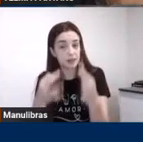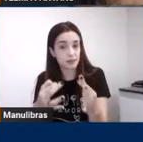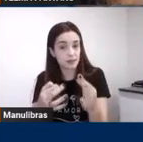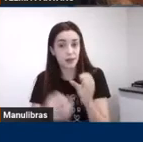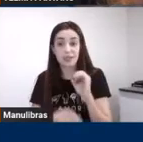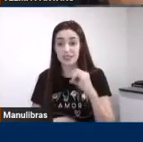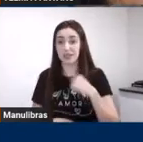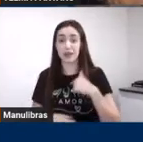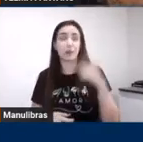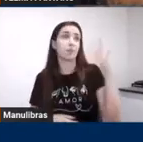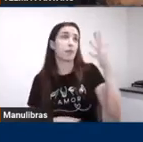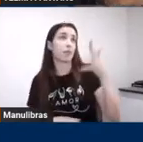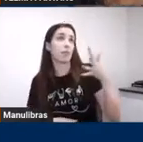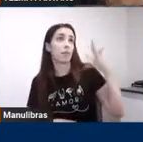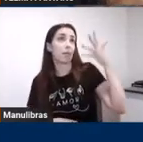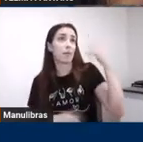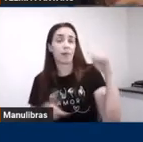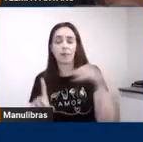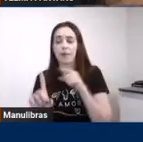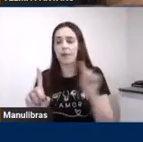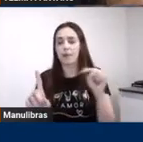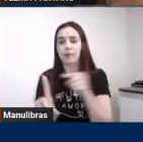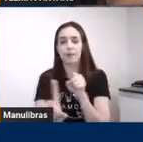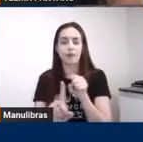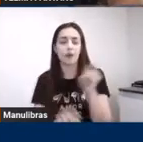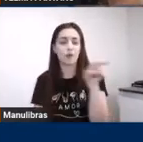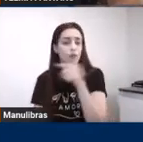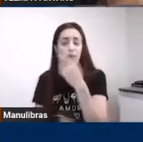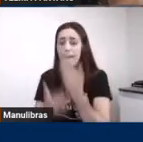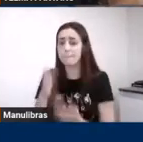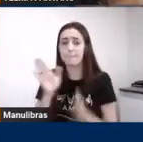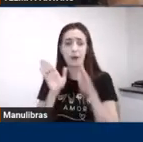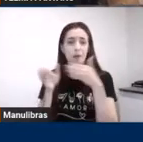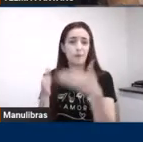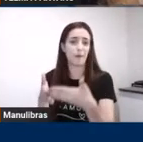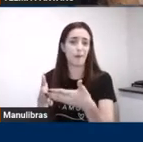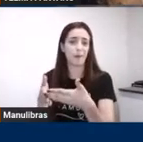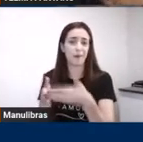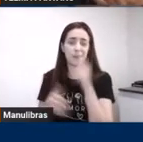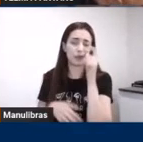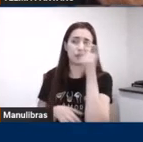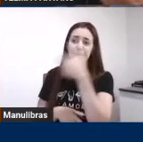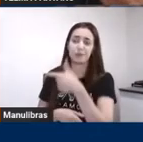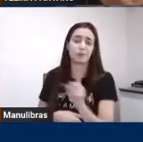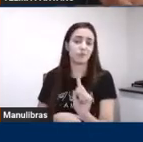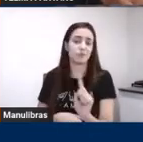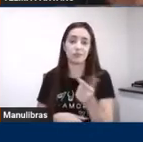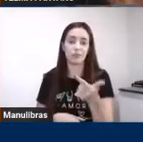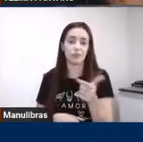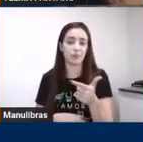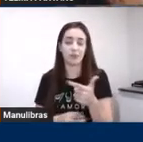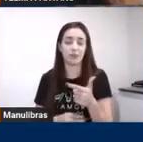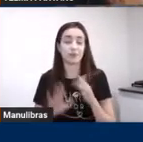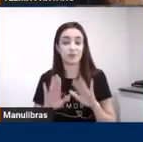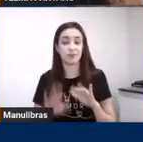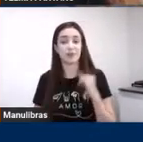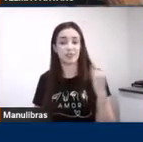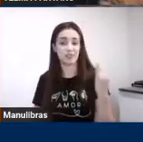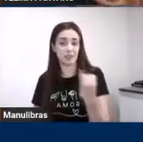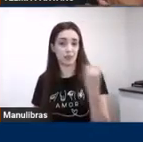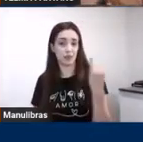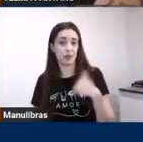significados diferentes e sejam mais espaços uns dos outros. Mas é importante que eu possa entender